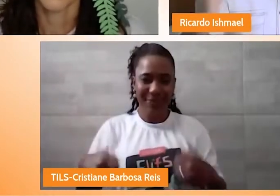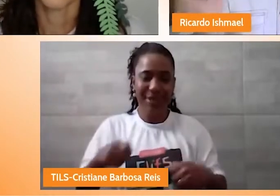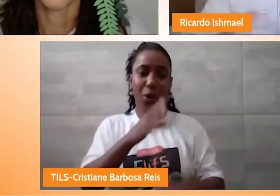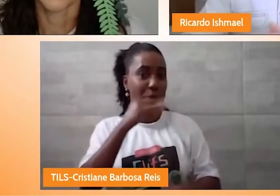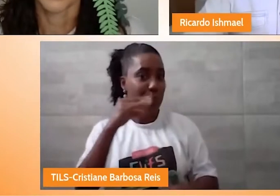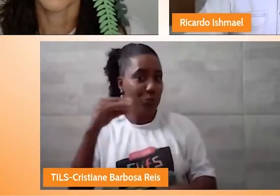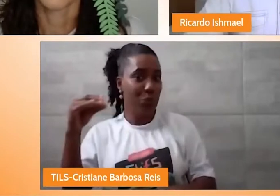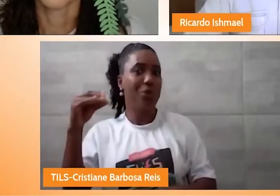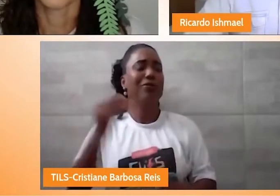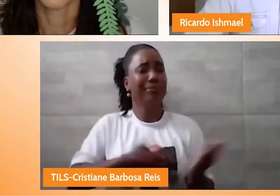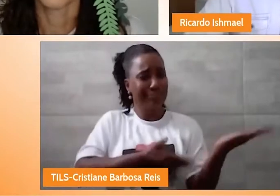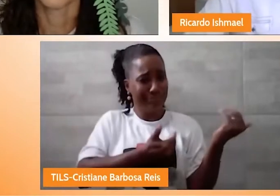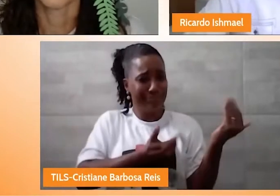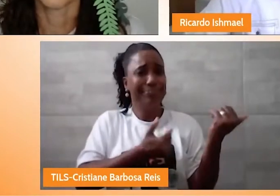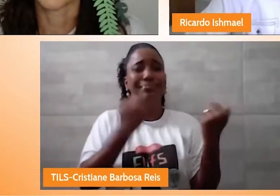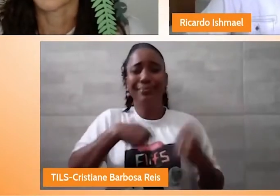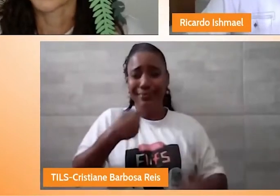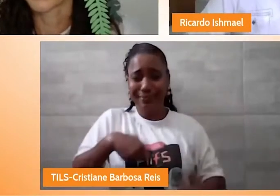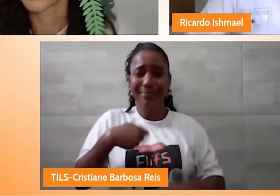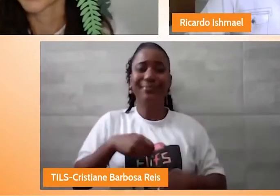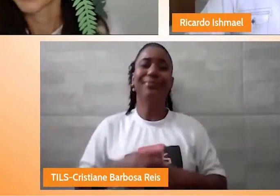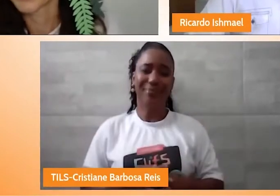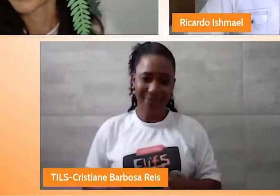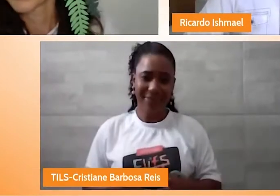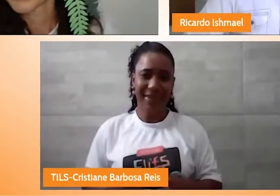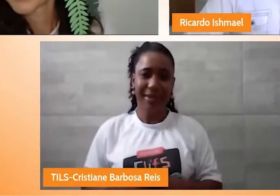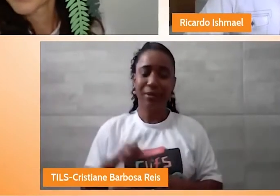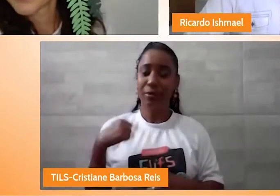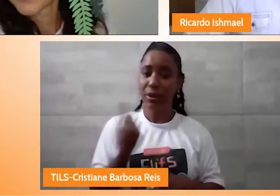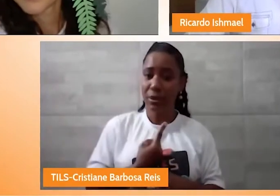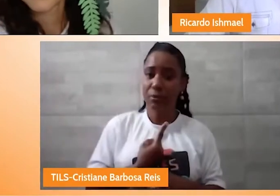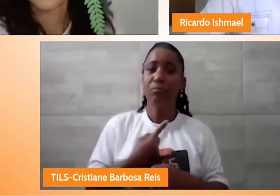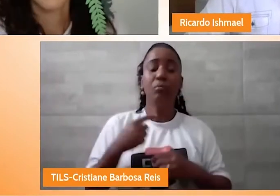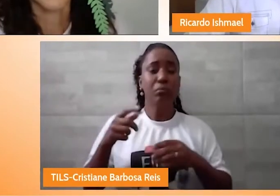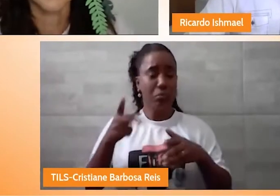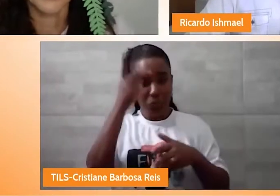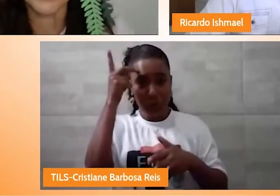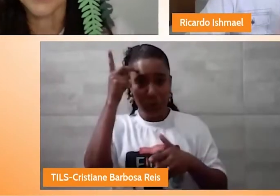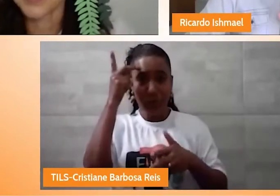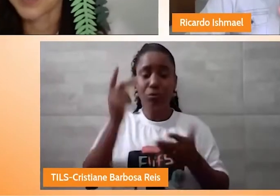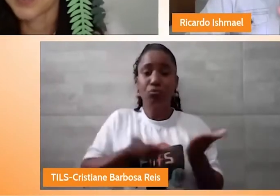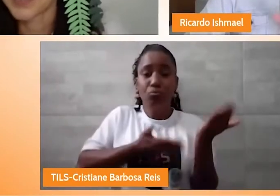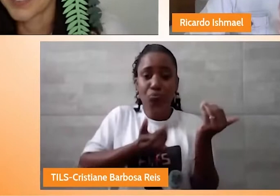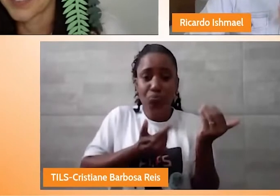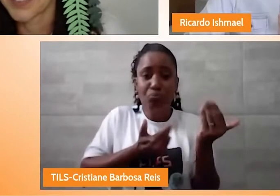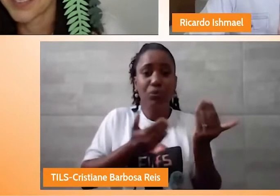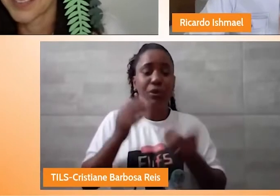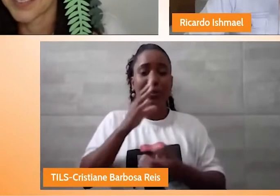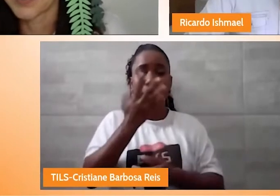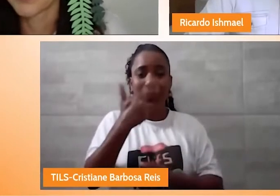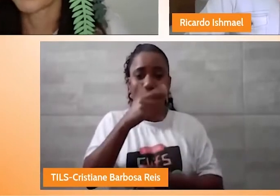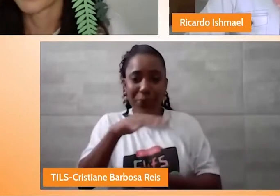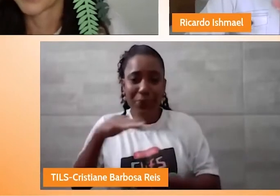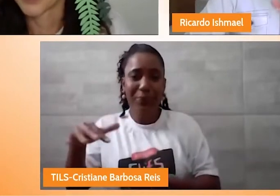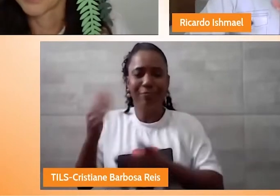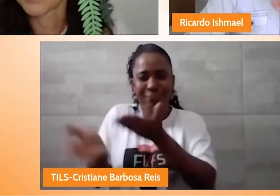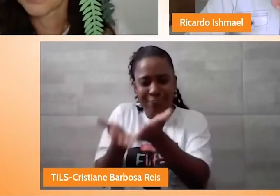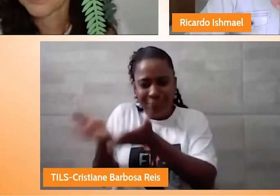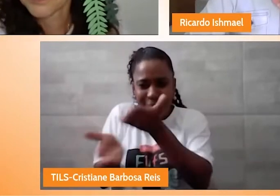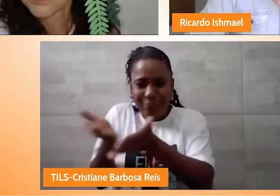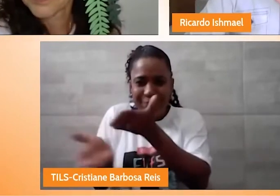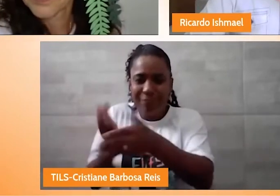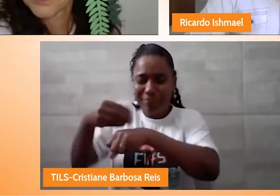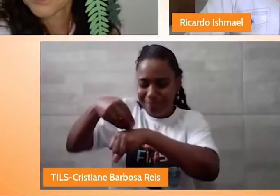a juventude, para a adolescência. Precisamos ter esses espaços, porque são fundamentais no cativar essa criança e